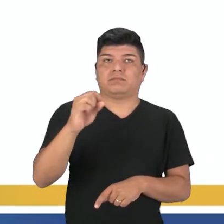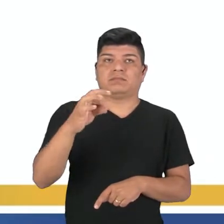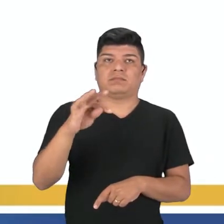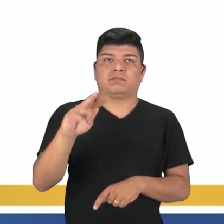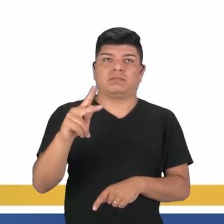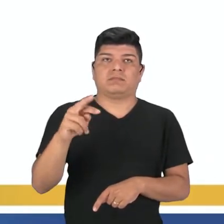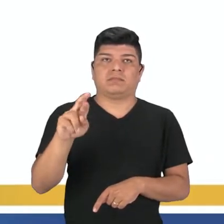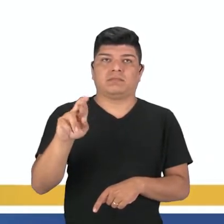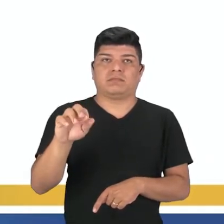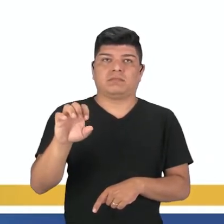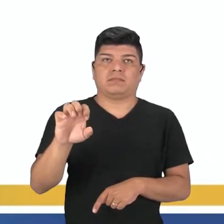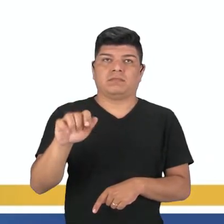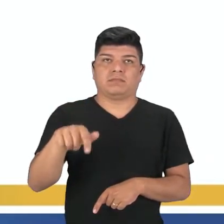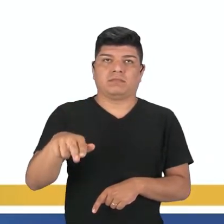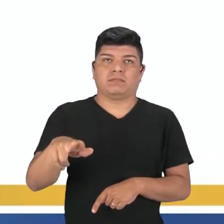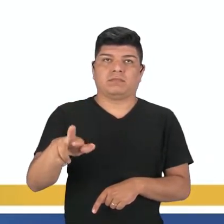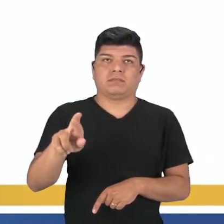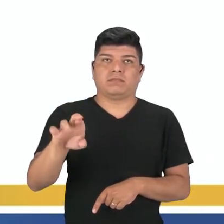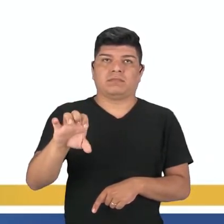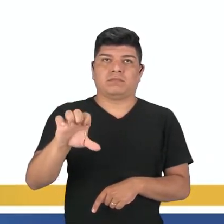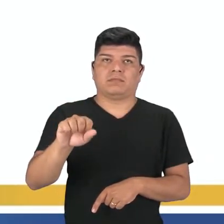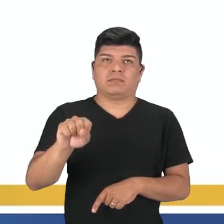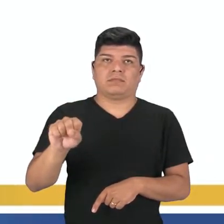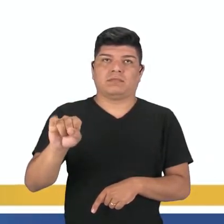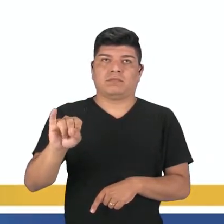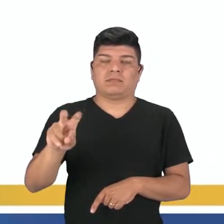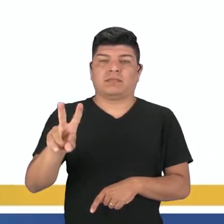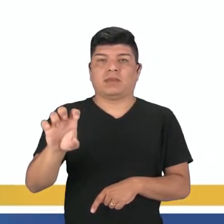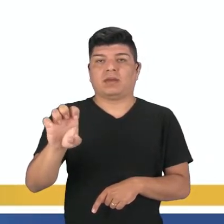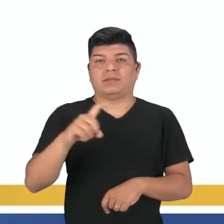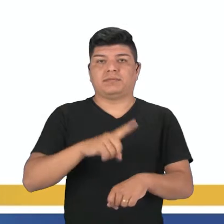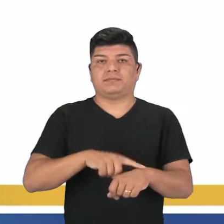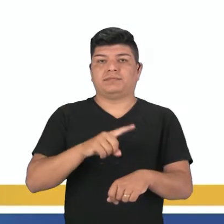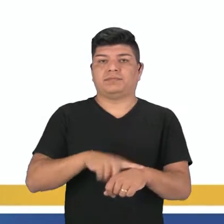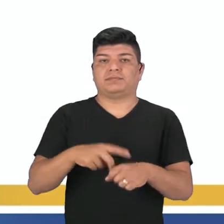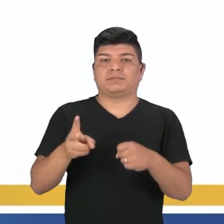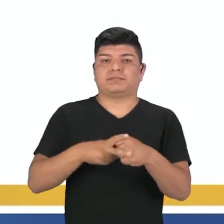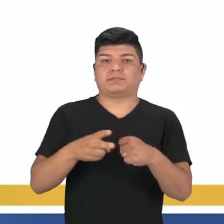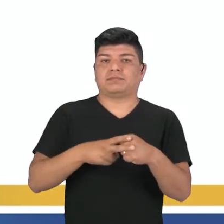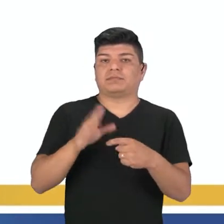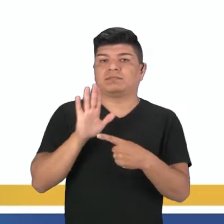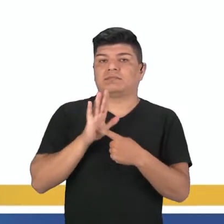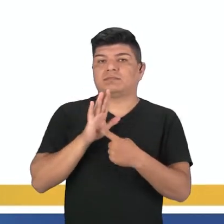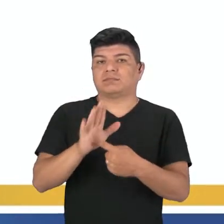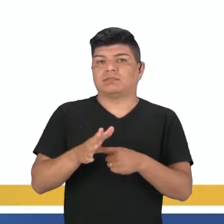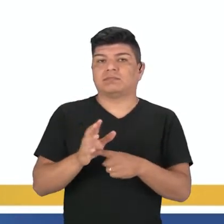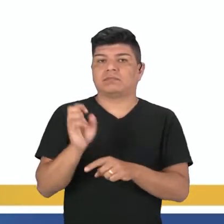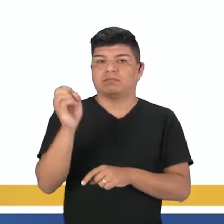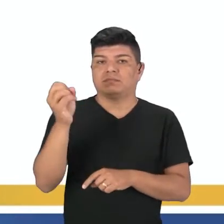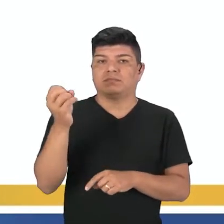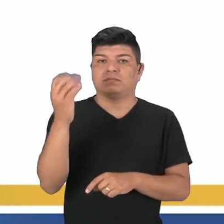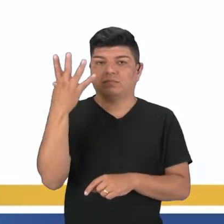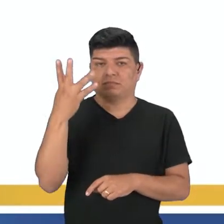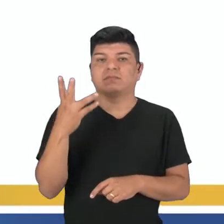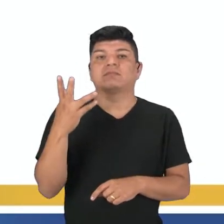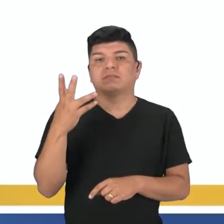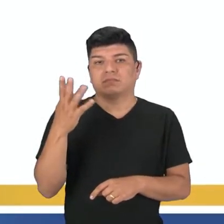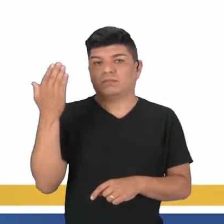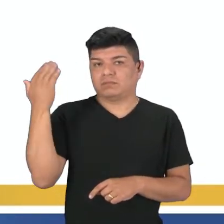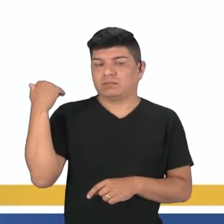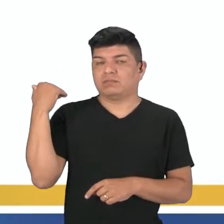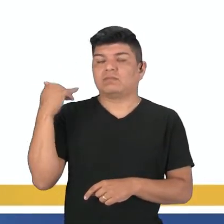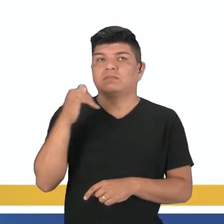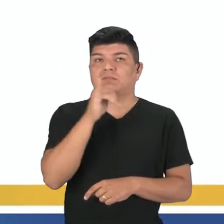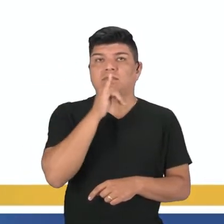progressive, que é o passado progressivo, é um tempo verbal utilizado para indicar ações contínuas que ocorreram no